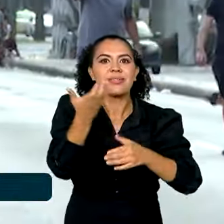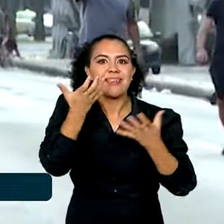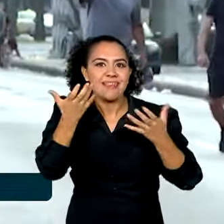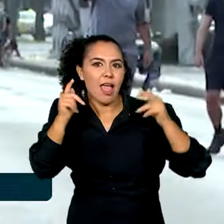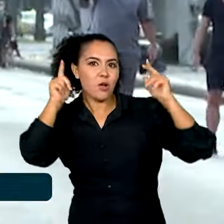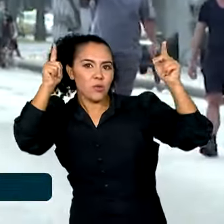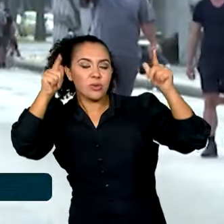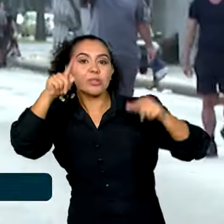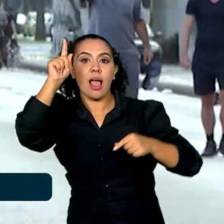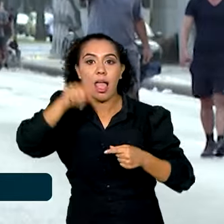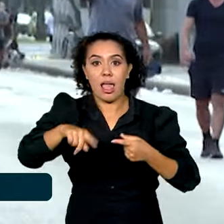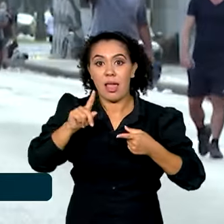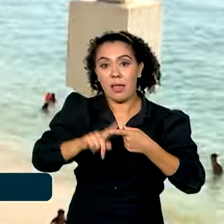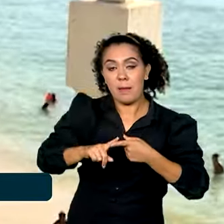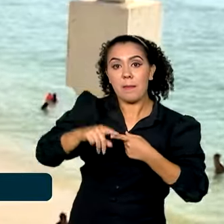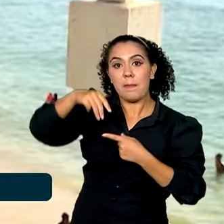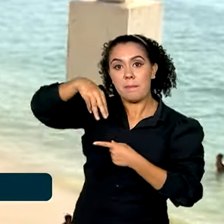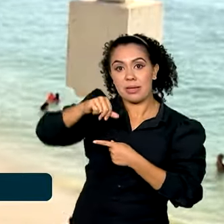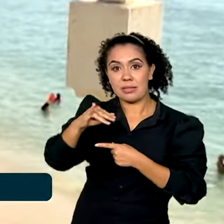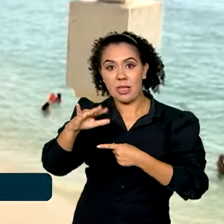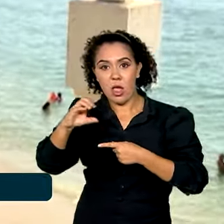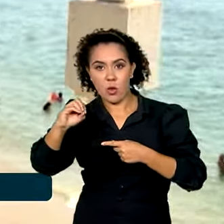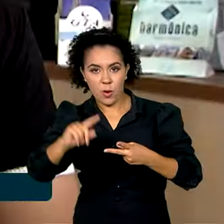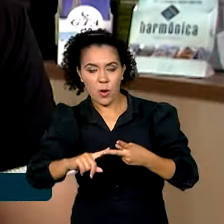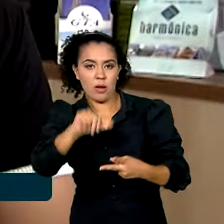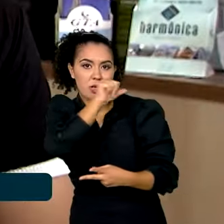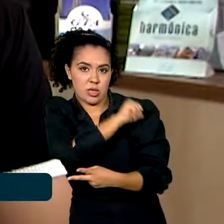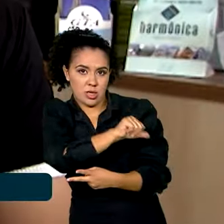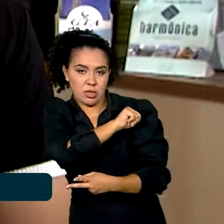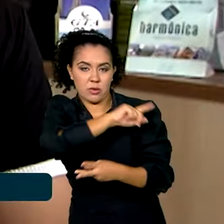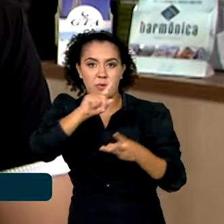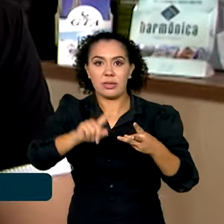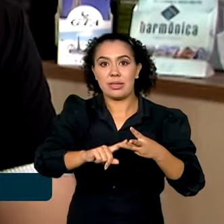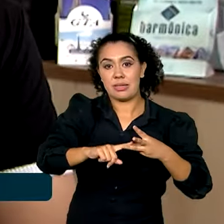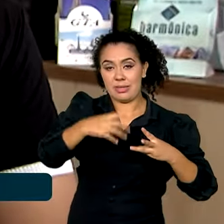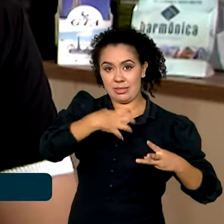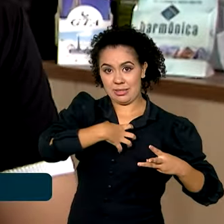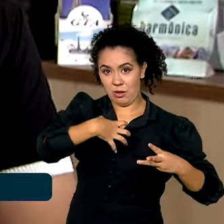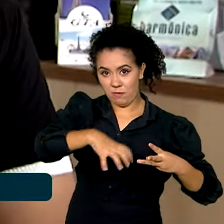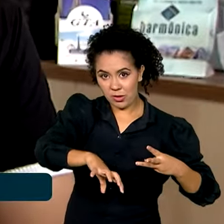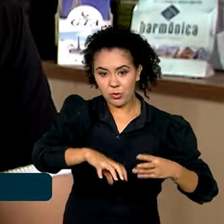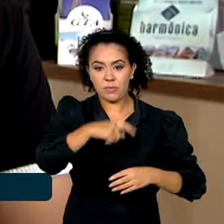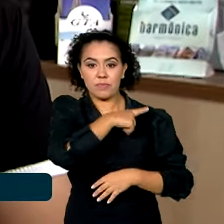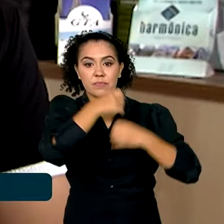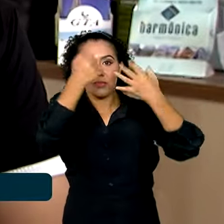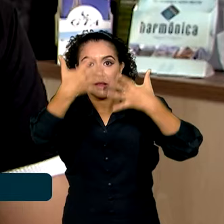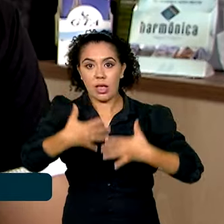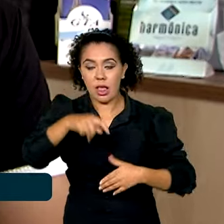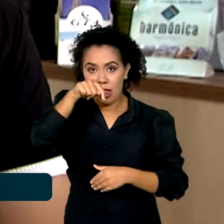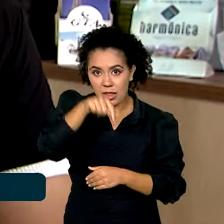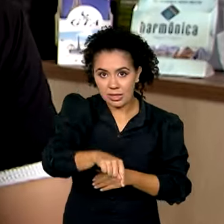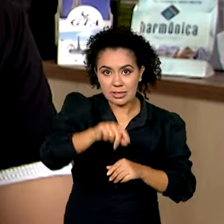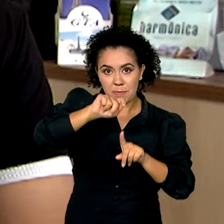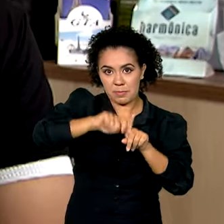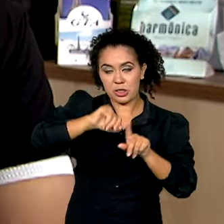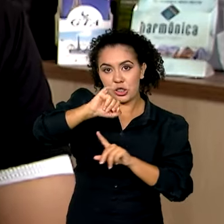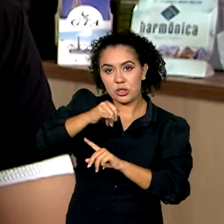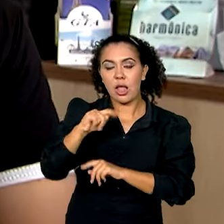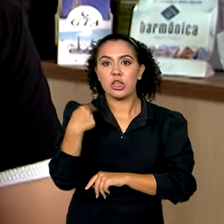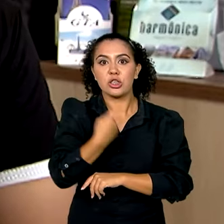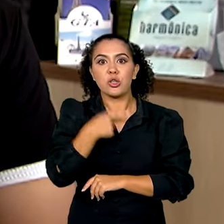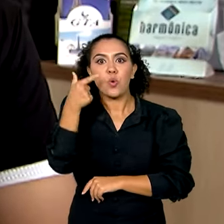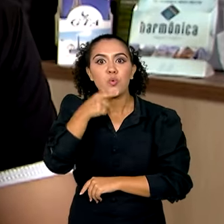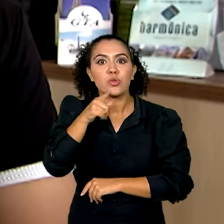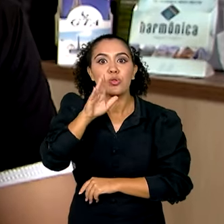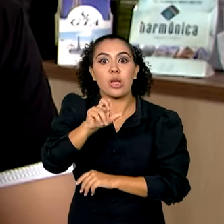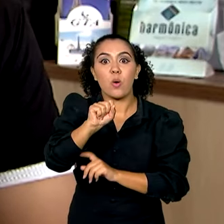Maceió, Rio de Janeiro e Salvador. Essas duas primeiras semanas de janeiro a gente já conseguiu atingir 80% do que vendemos